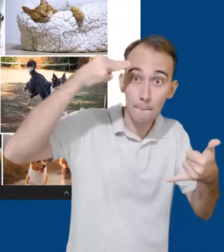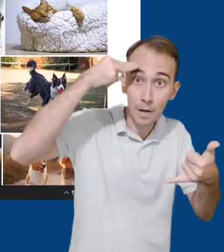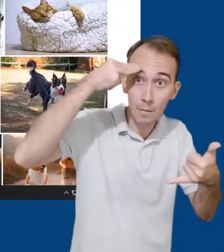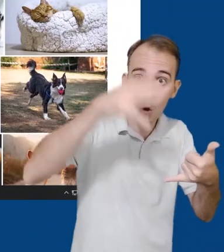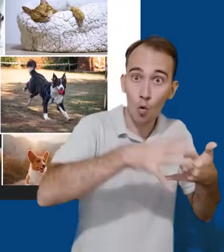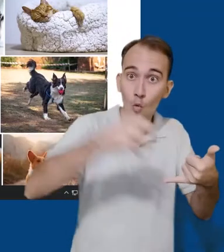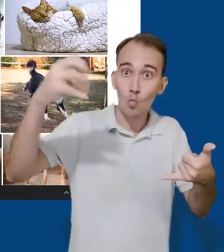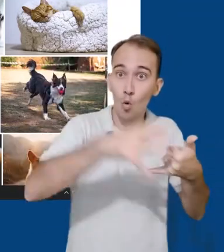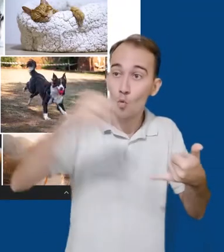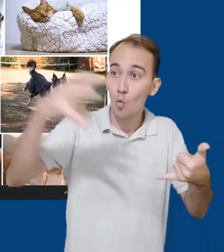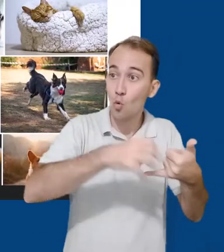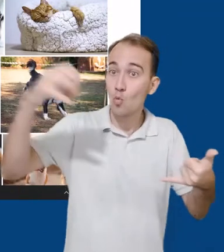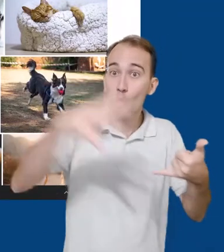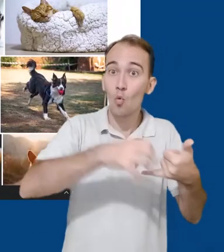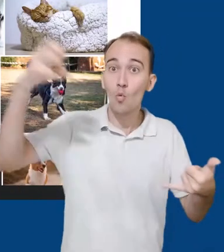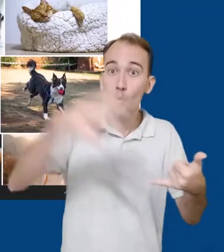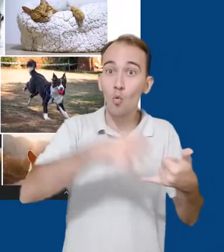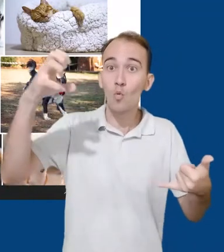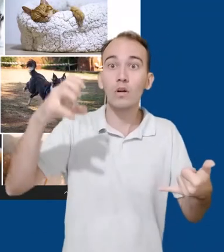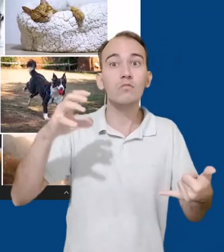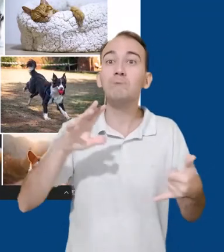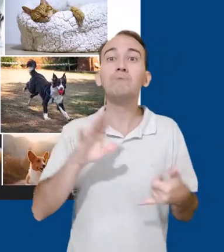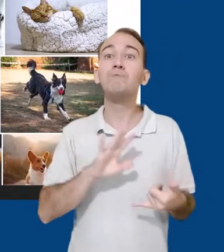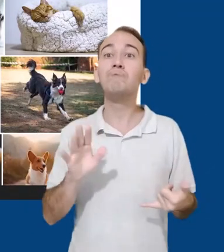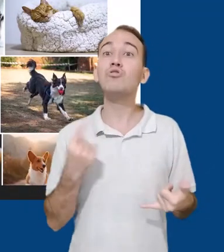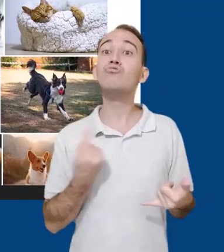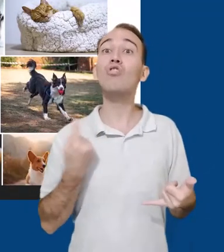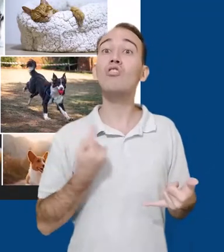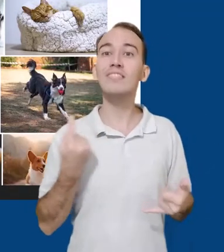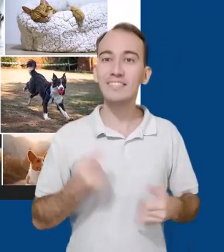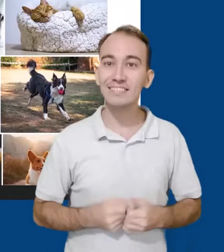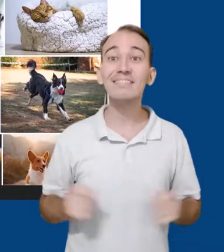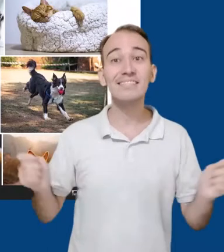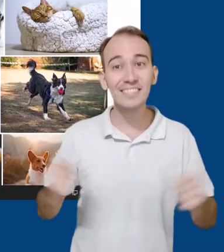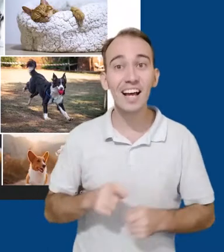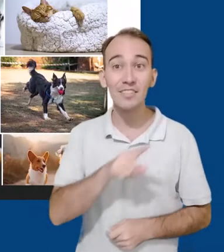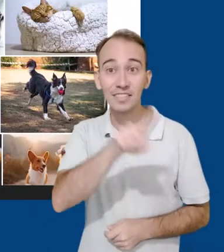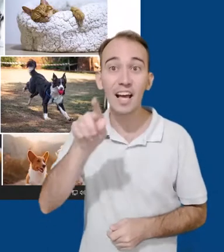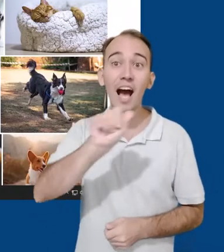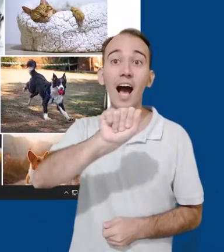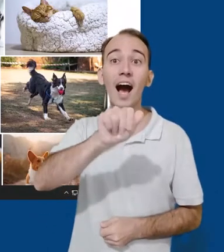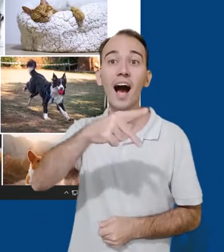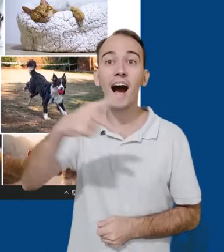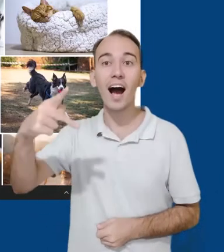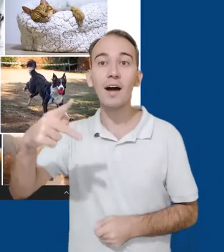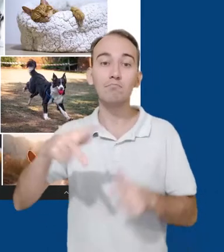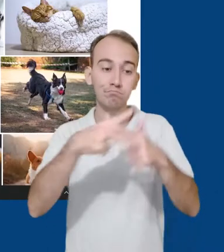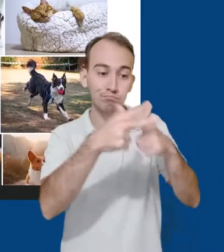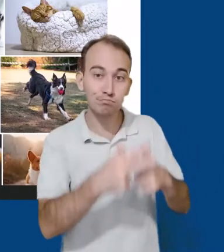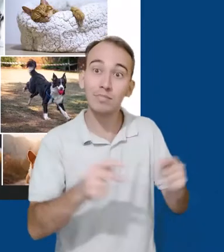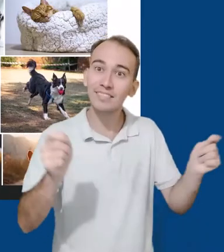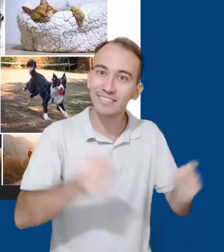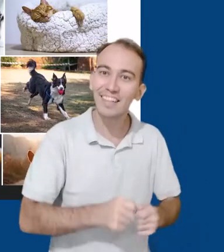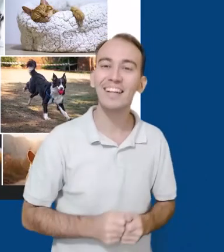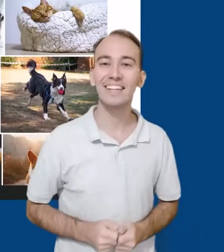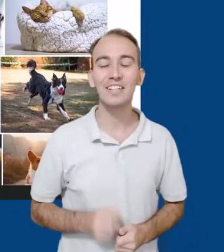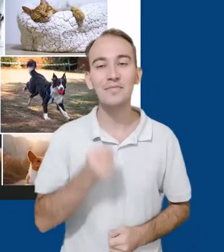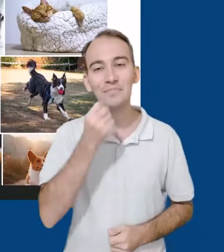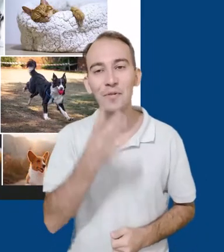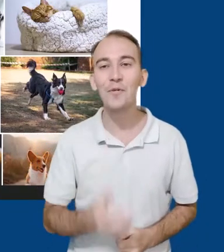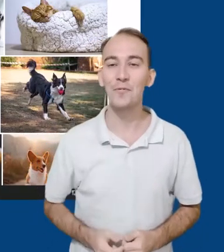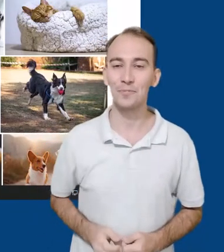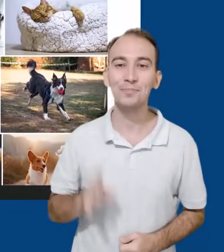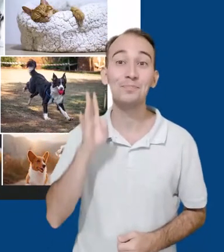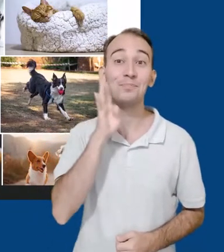O Google Fotos possui espaço ilimitado de armazenamento nas contas institucionais. Nas contas pessoais, o